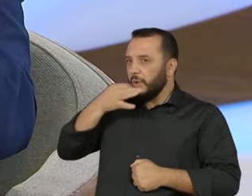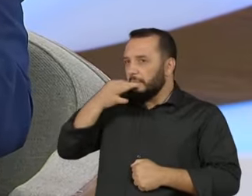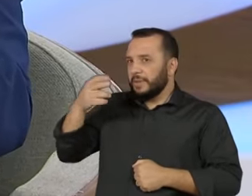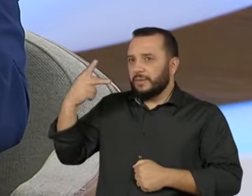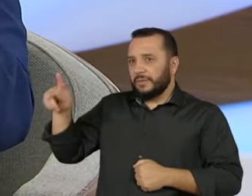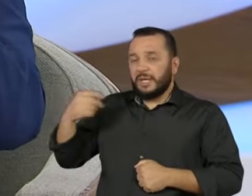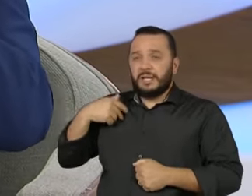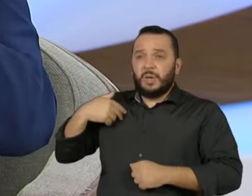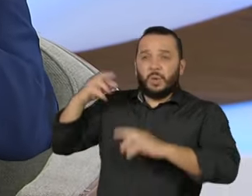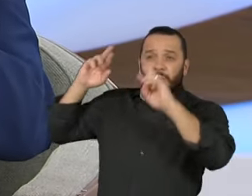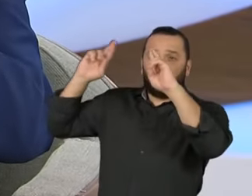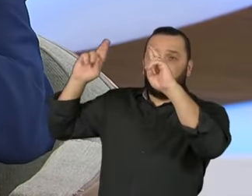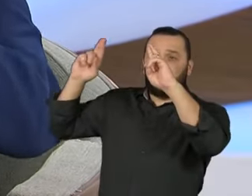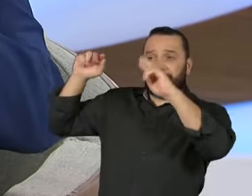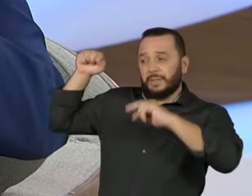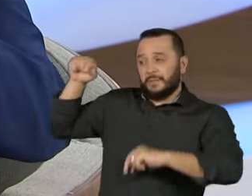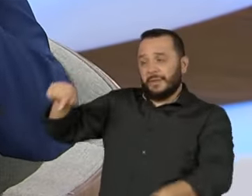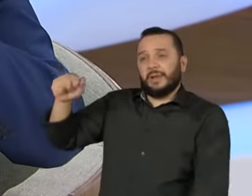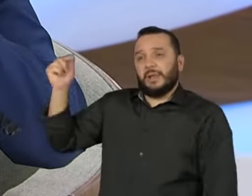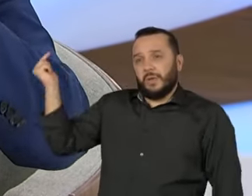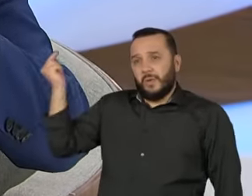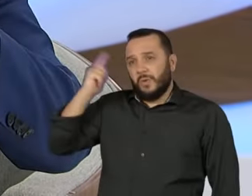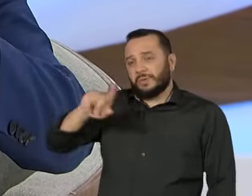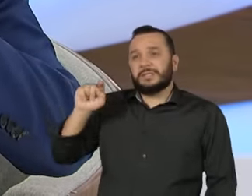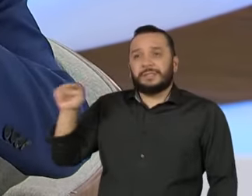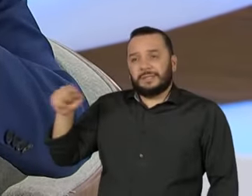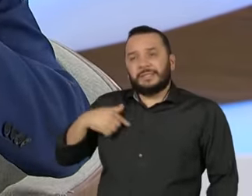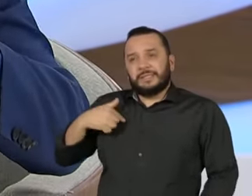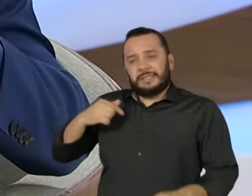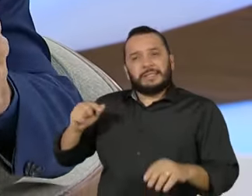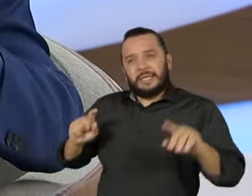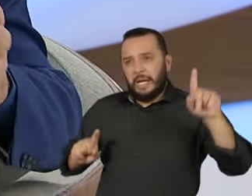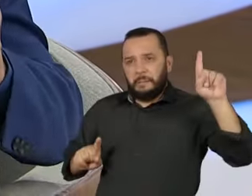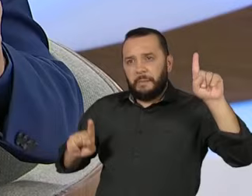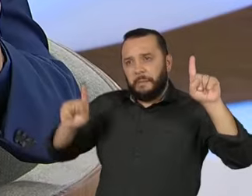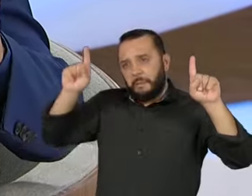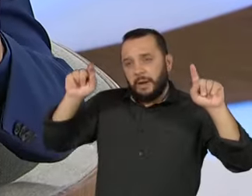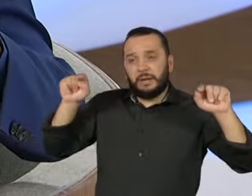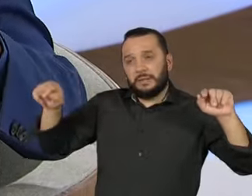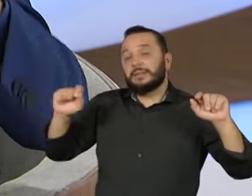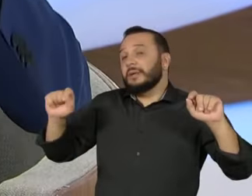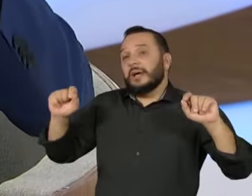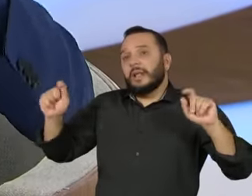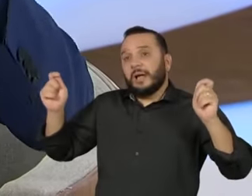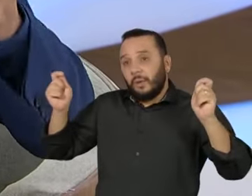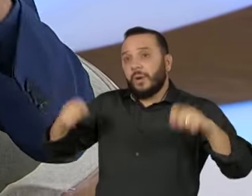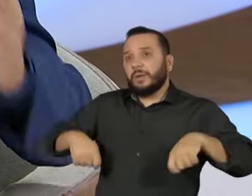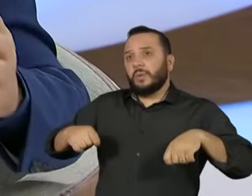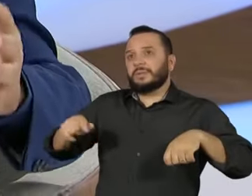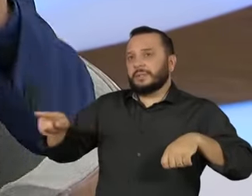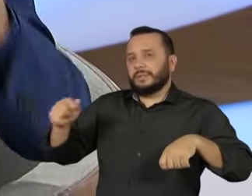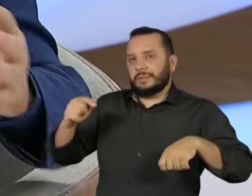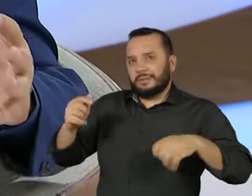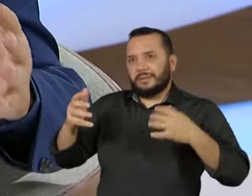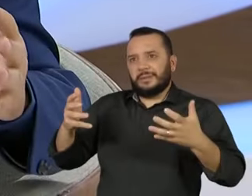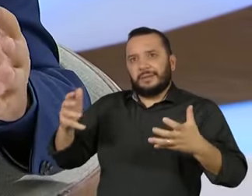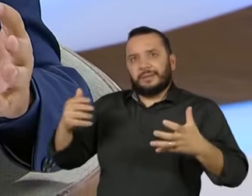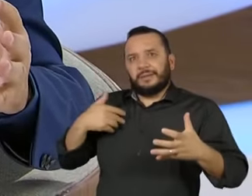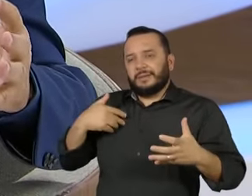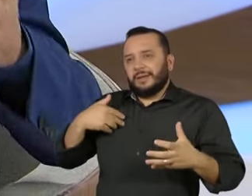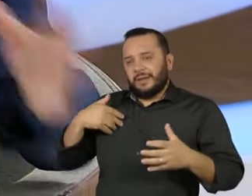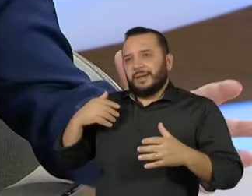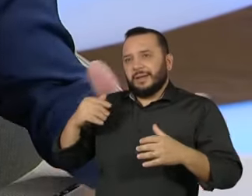para que ela tenha a capacidade de fazer uma coisa que o centro expandido anda com dificuldade nos últimos anos, que é conectar a sua